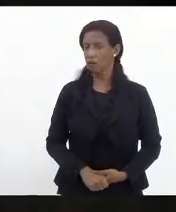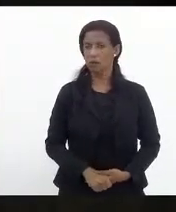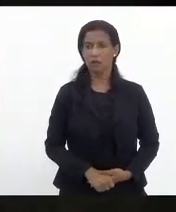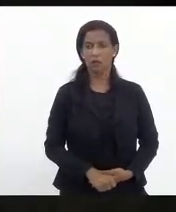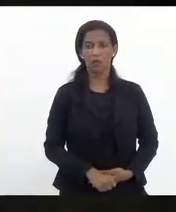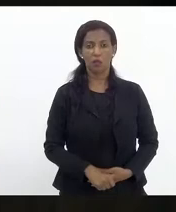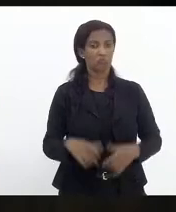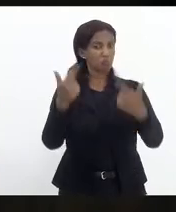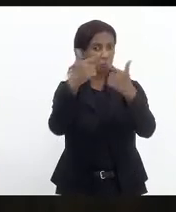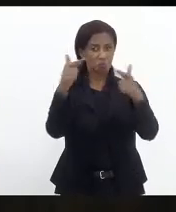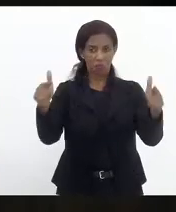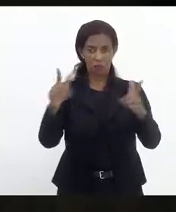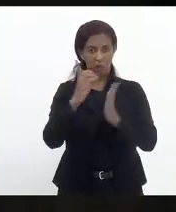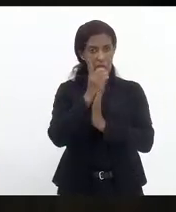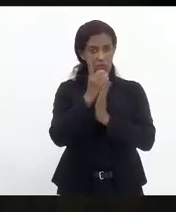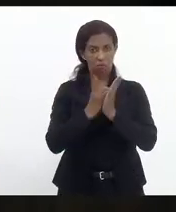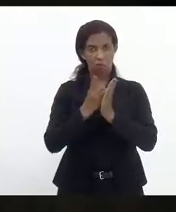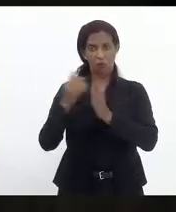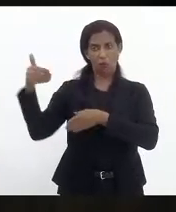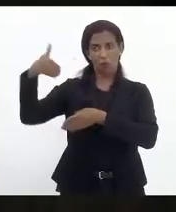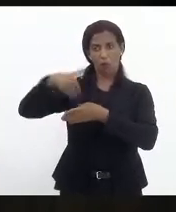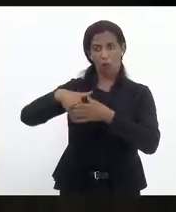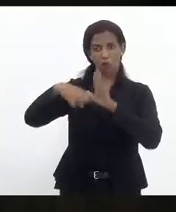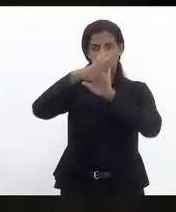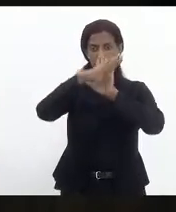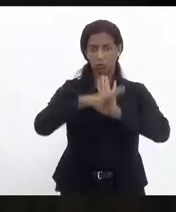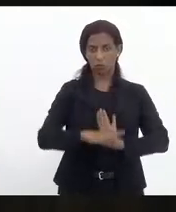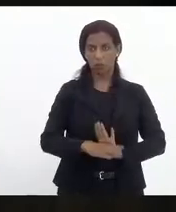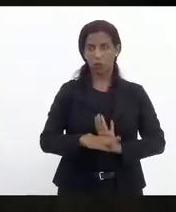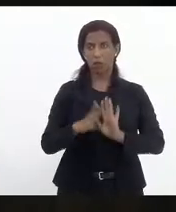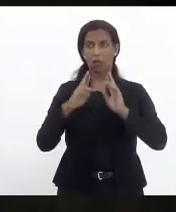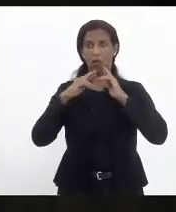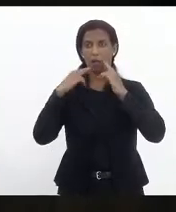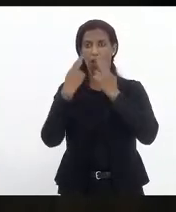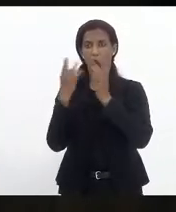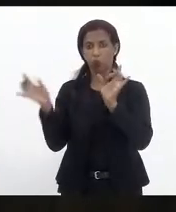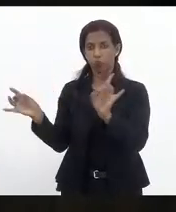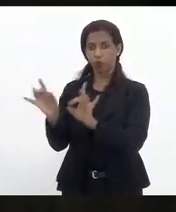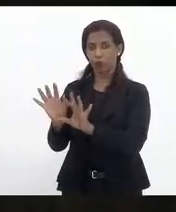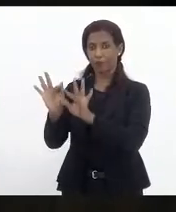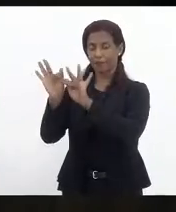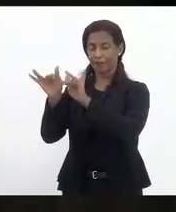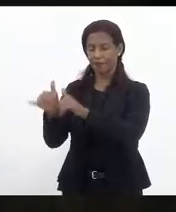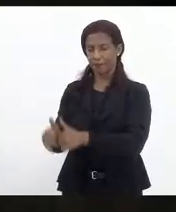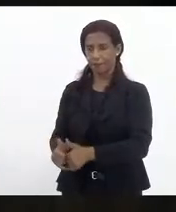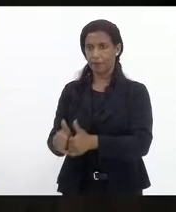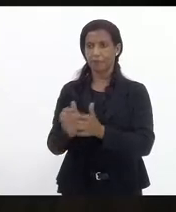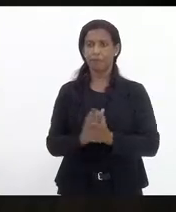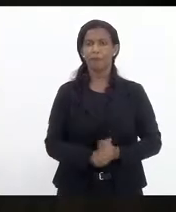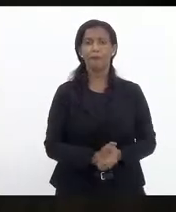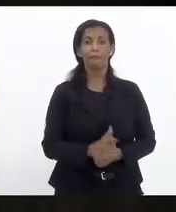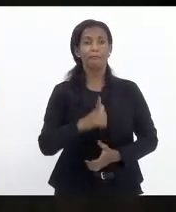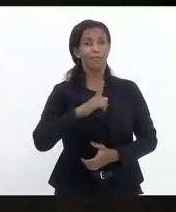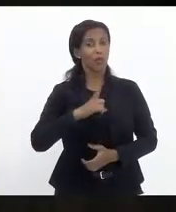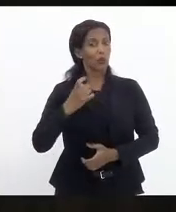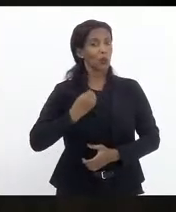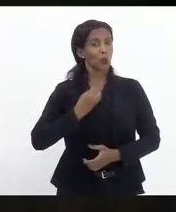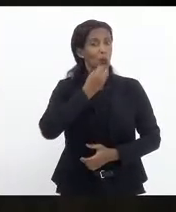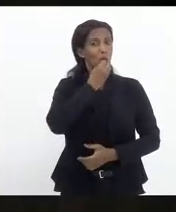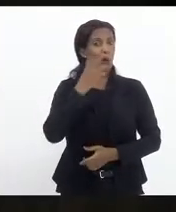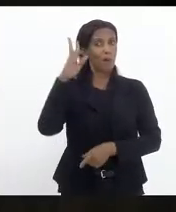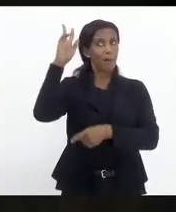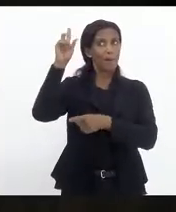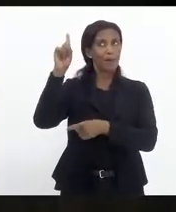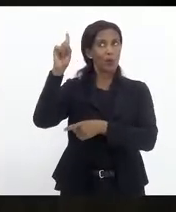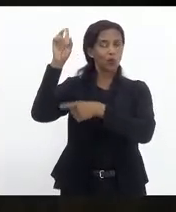quem queira declarar voto nem fazer questão de ordem, a sessão ordinária do dia está encerrada. Havendo número legal sobre a